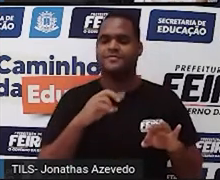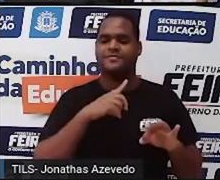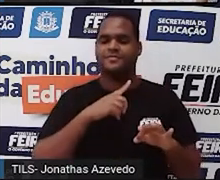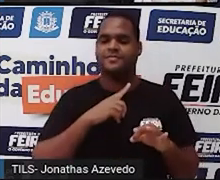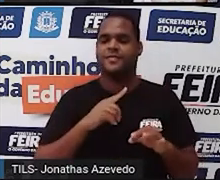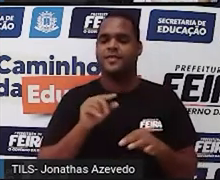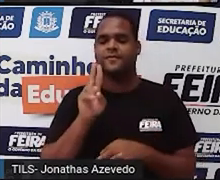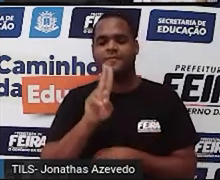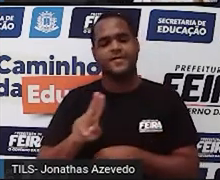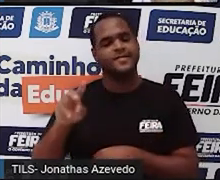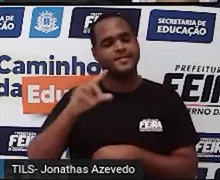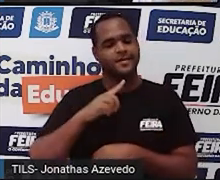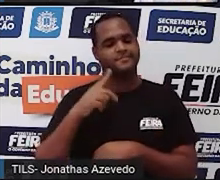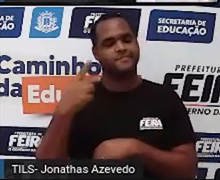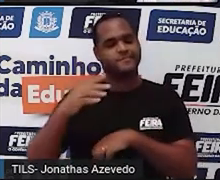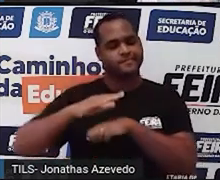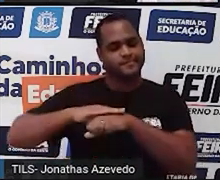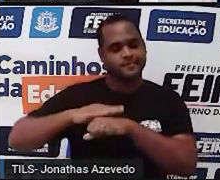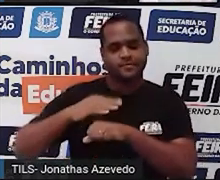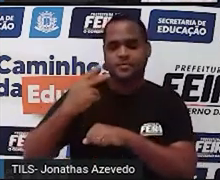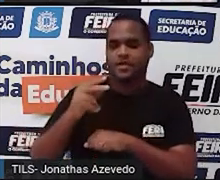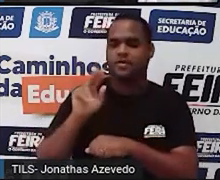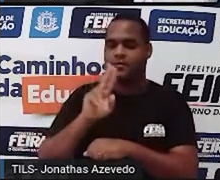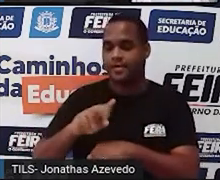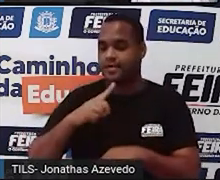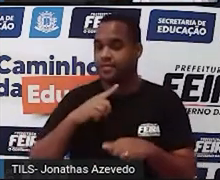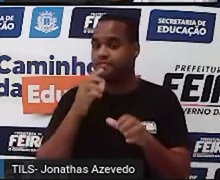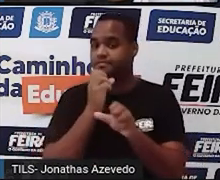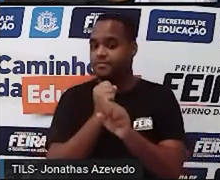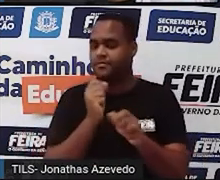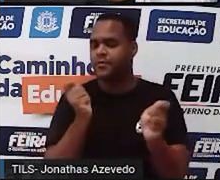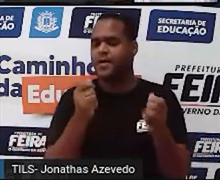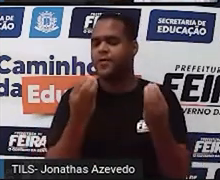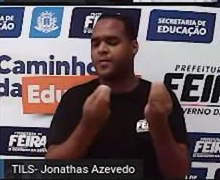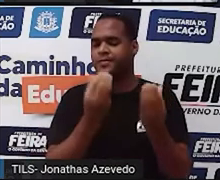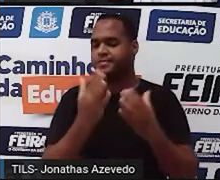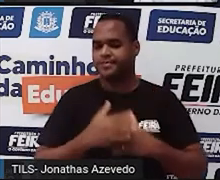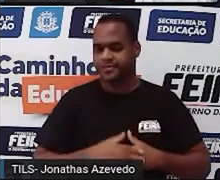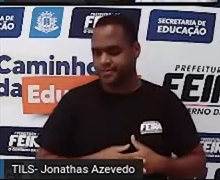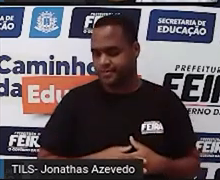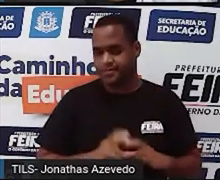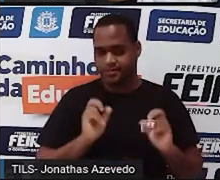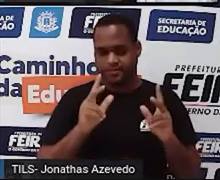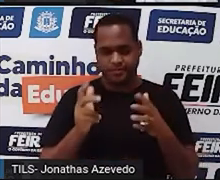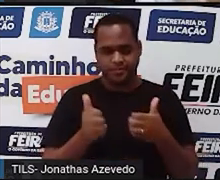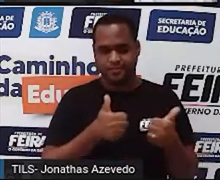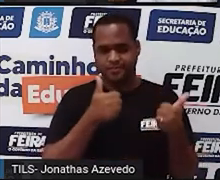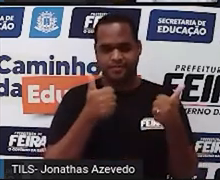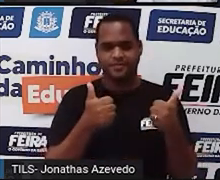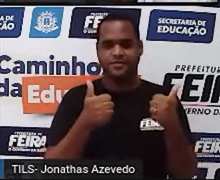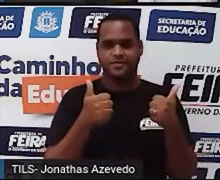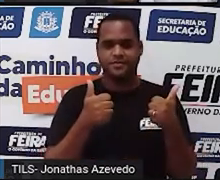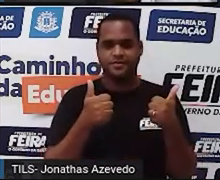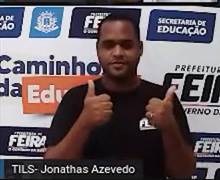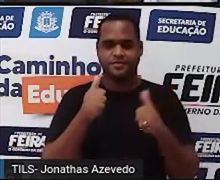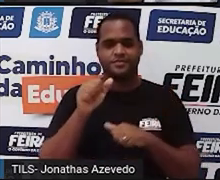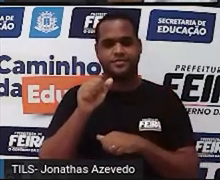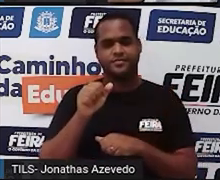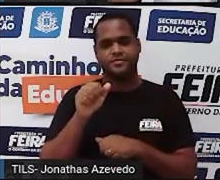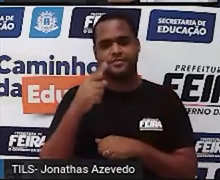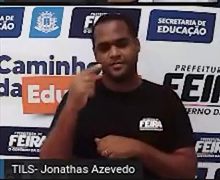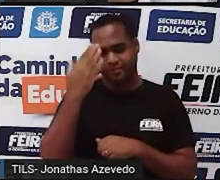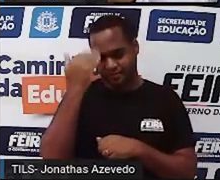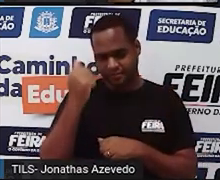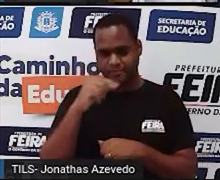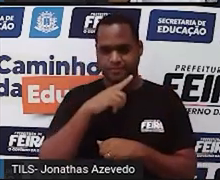para usar ela, tem que saber o que ela é, tá bom? Então, beleza? Então, a gente já sabe que nessa aula